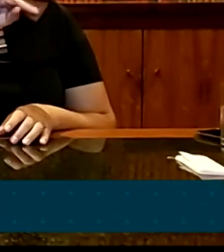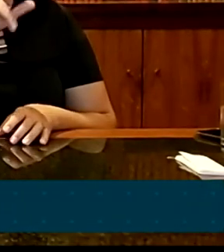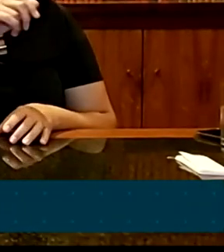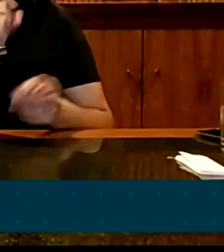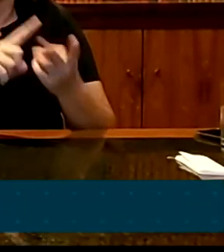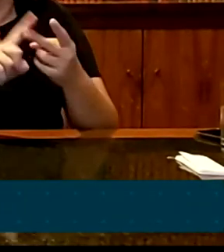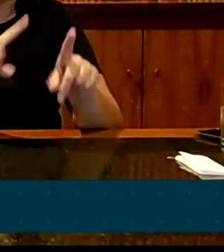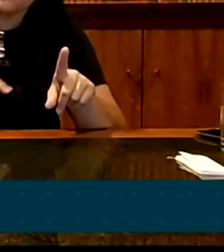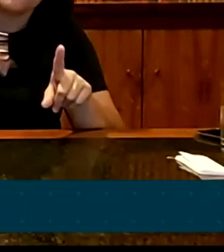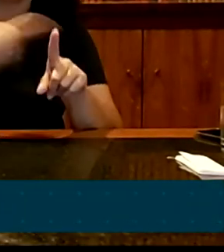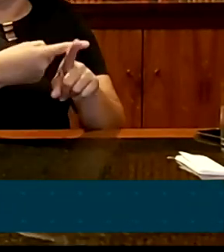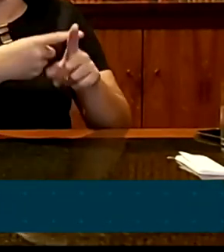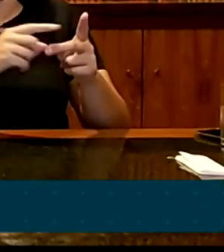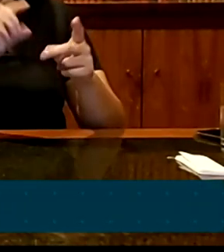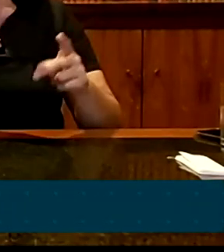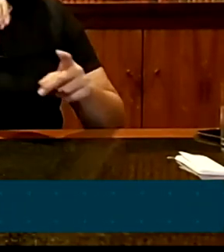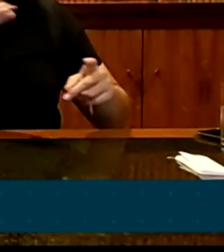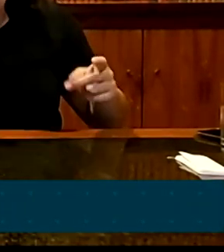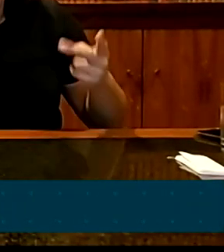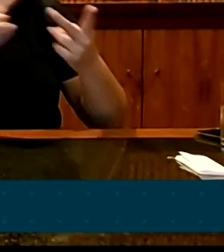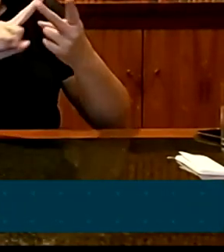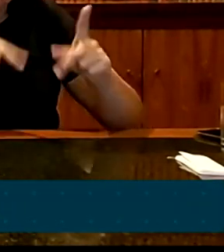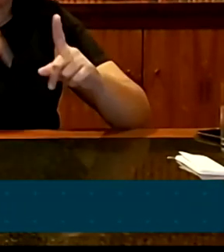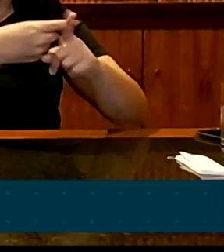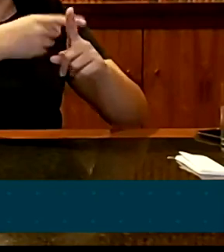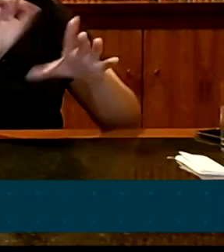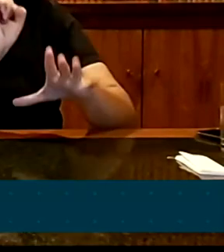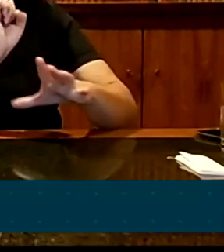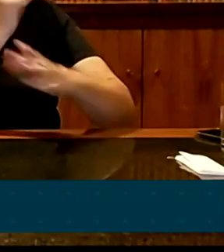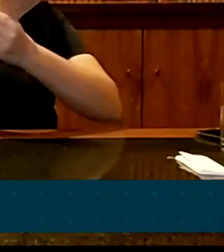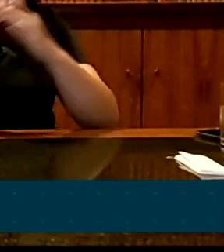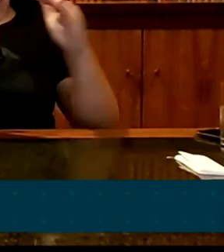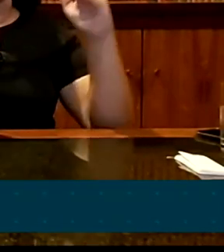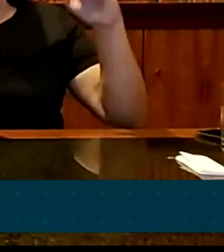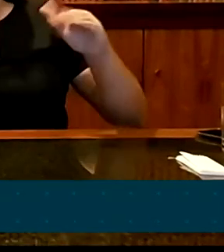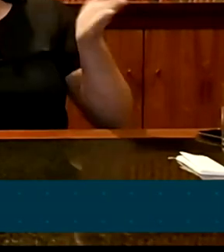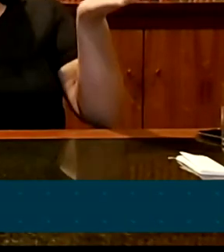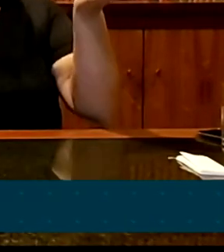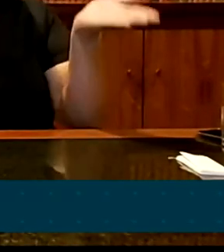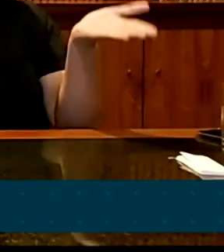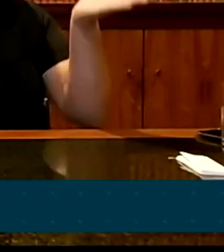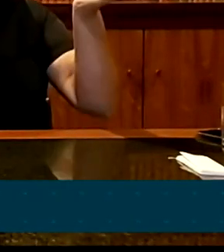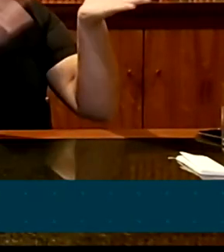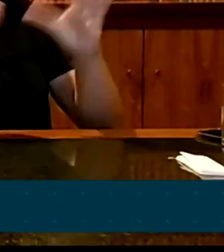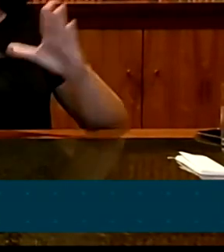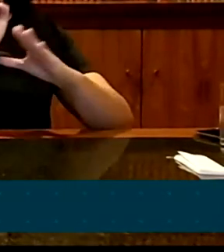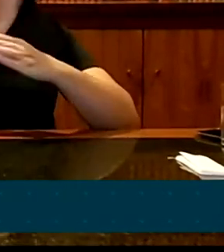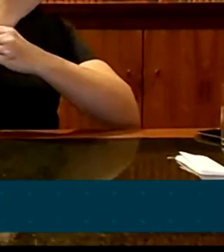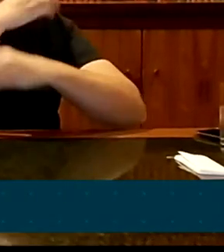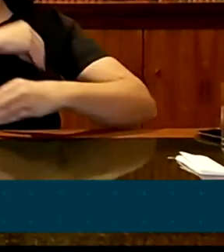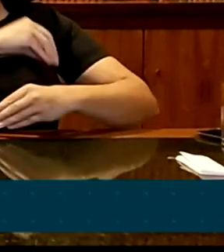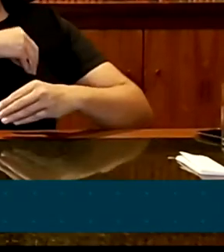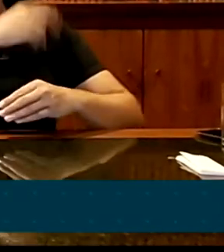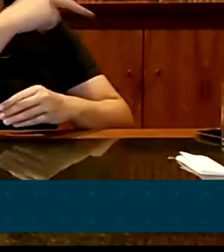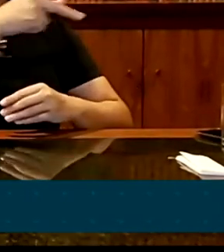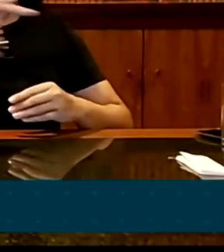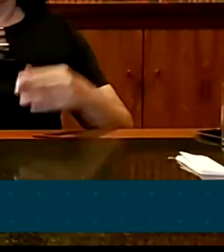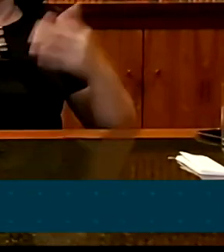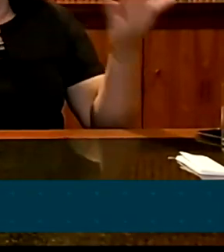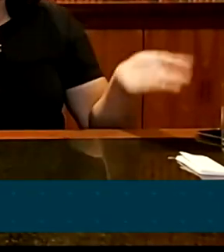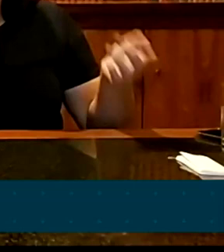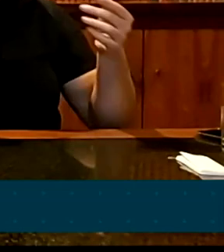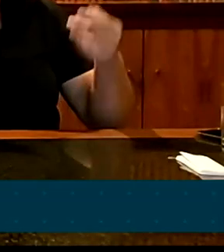reais para a população mais carente e garantir aí o equilíbrio e a segurança fiscal. Esse recado que o mercado, tanto